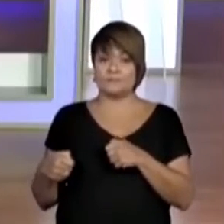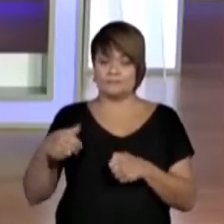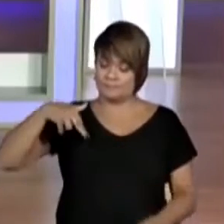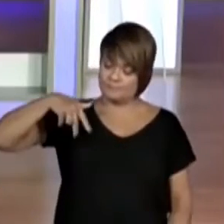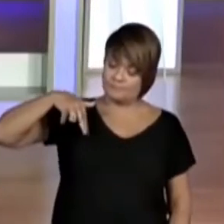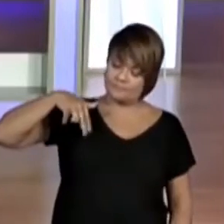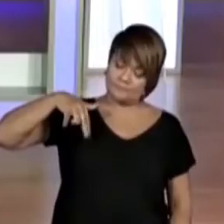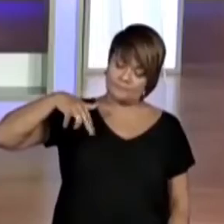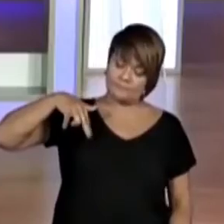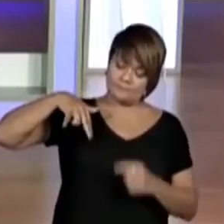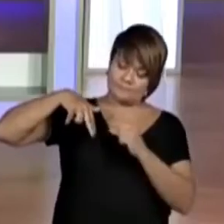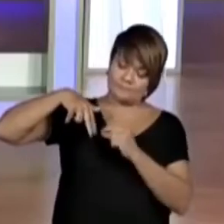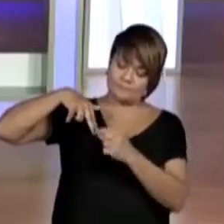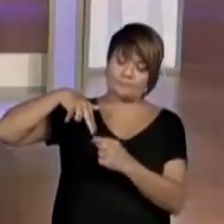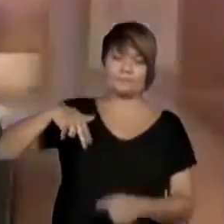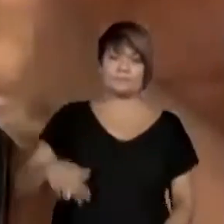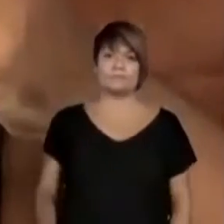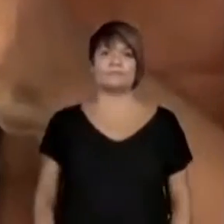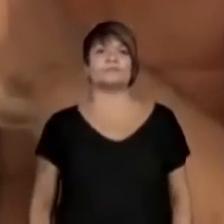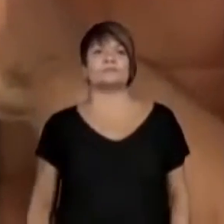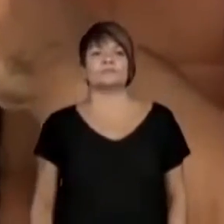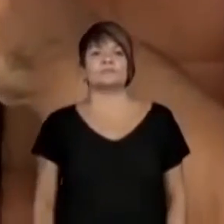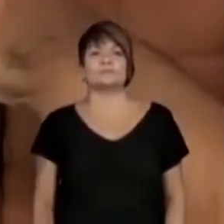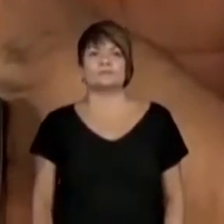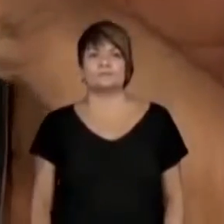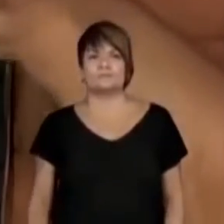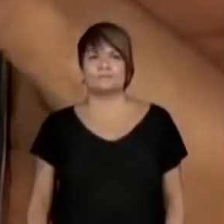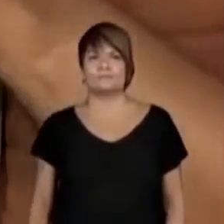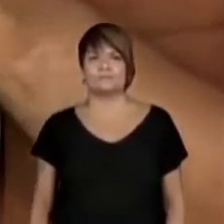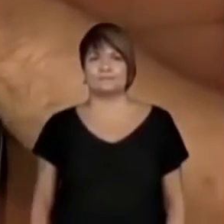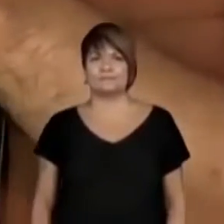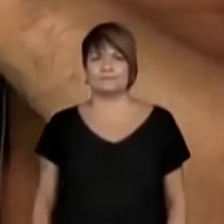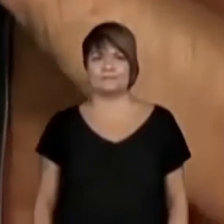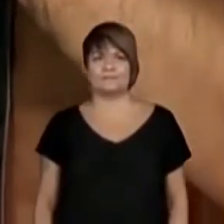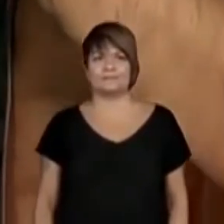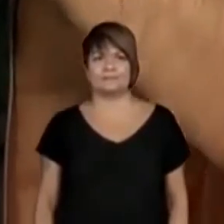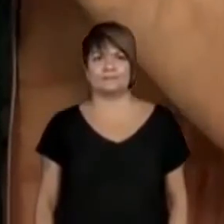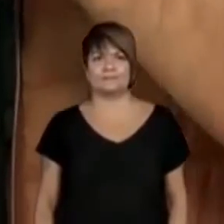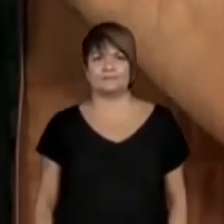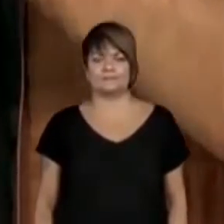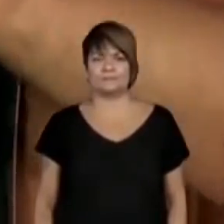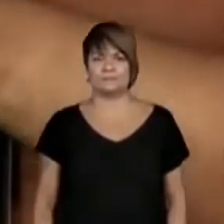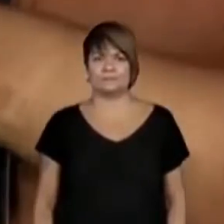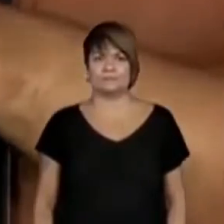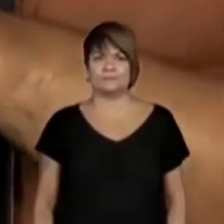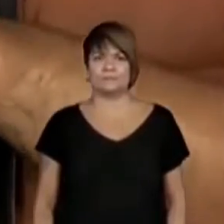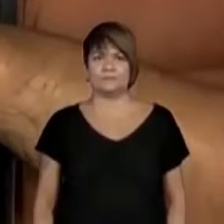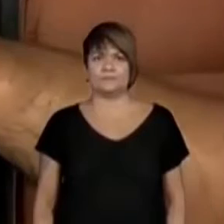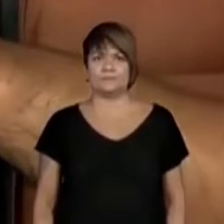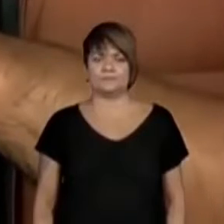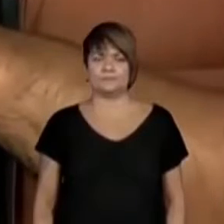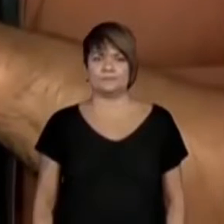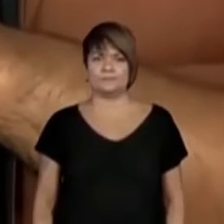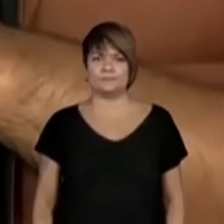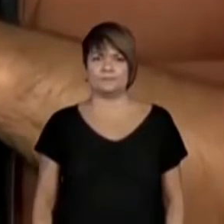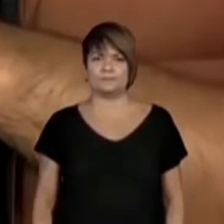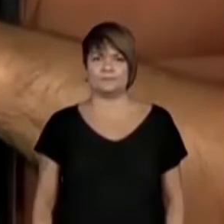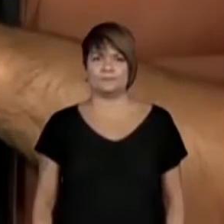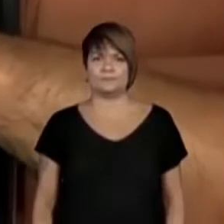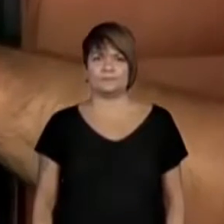as pernas. Então, professora, vira a sua bonequinha. Ok. E é que faz aqui, né? E vamos fazer os nozinhos que serão os pés.